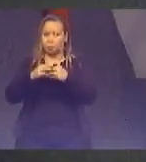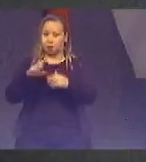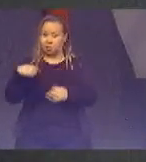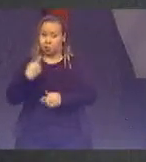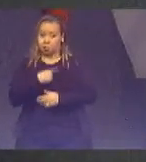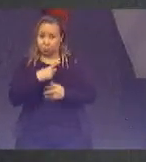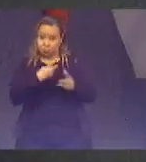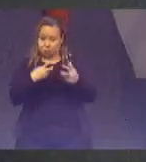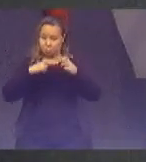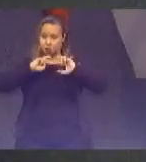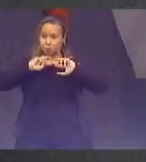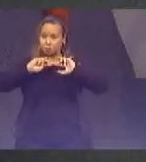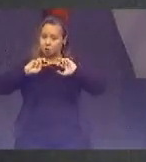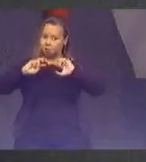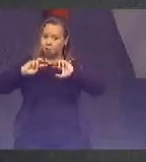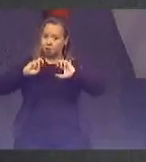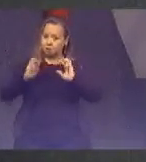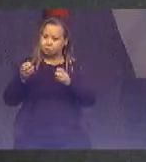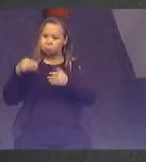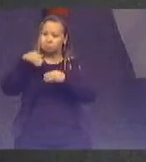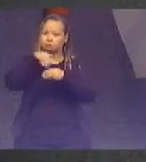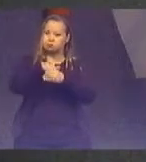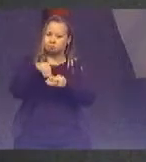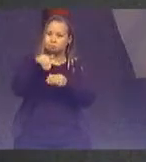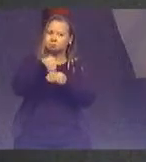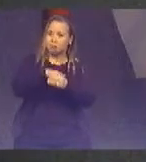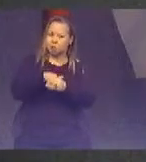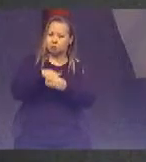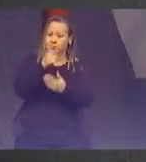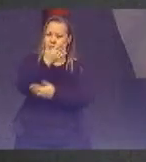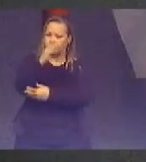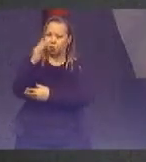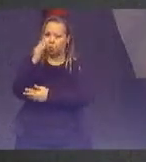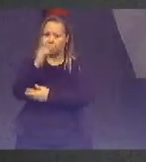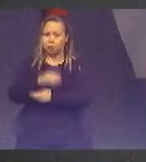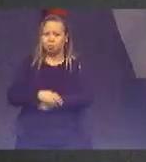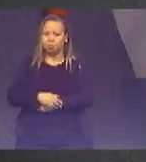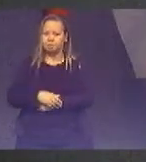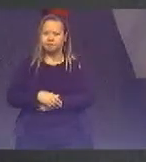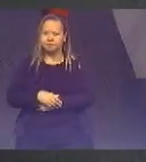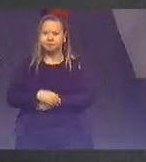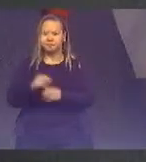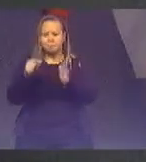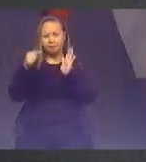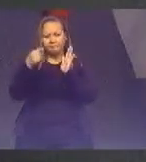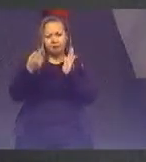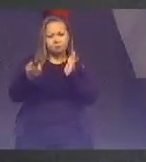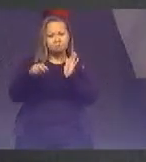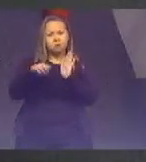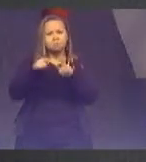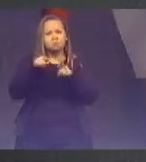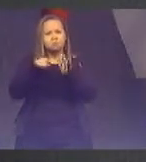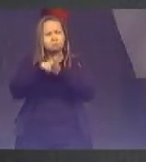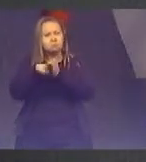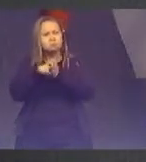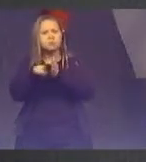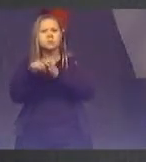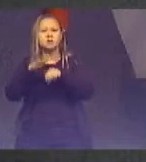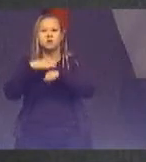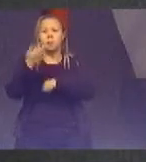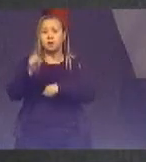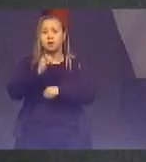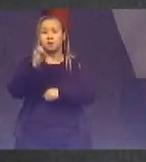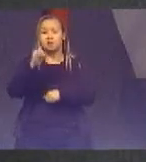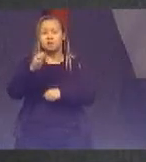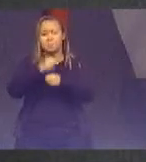inseridos O ponto mais mais relevante estamos a